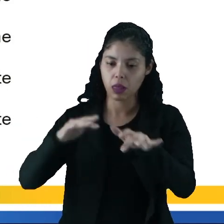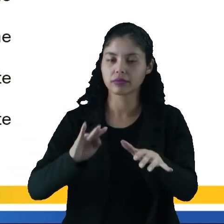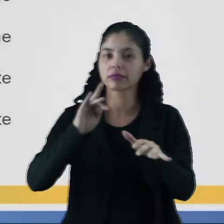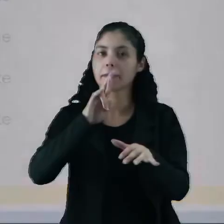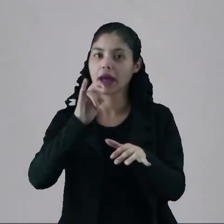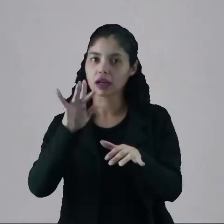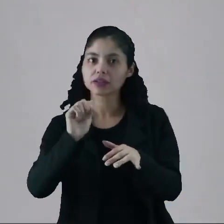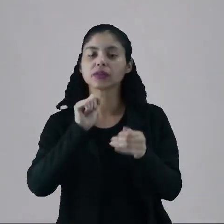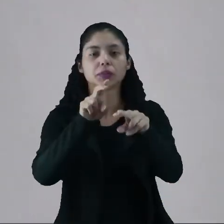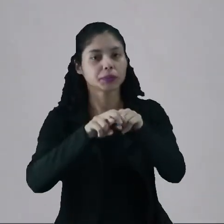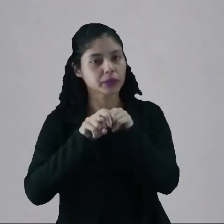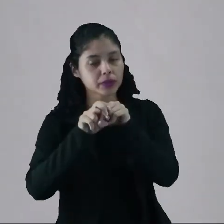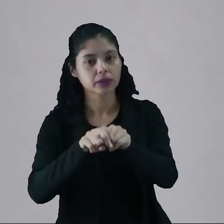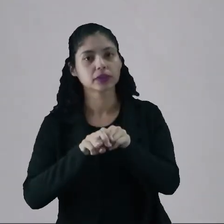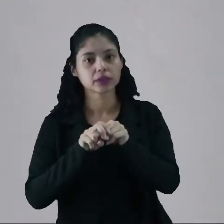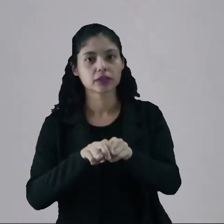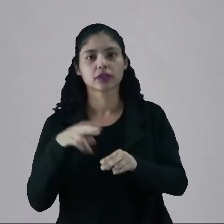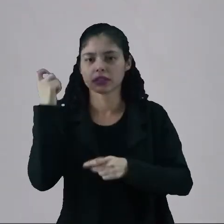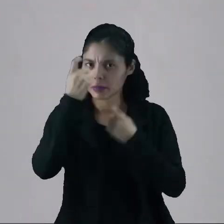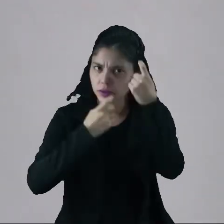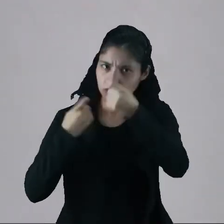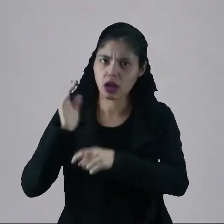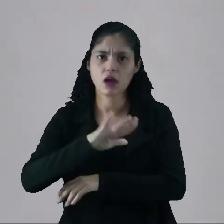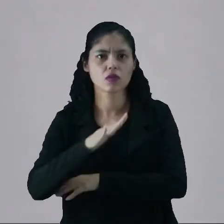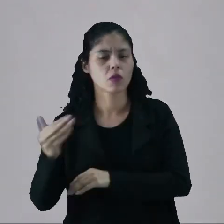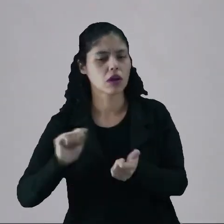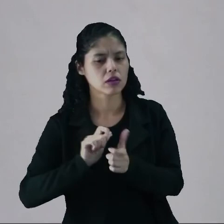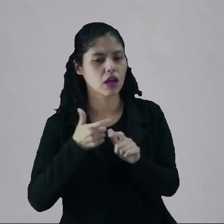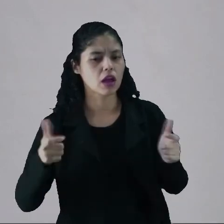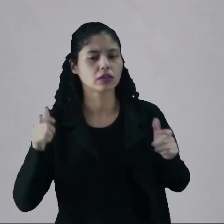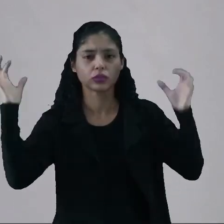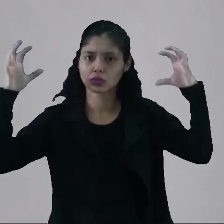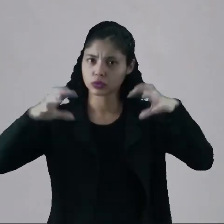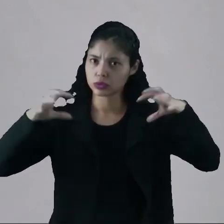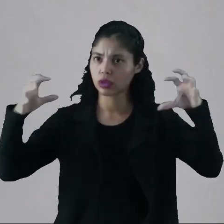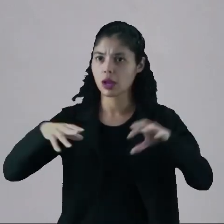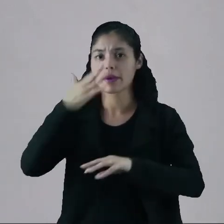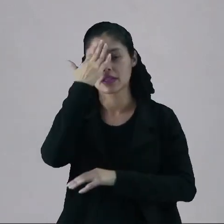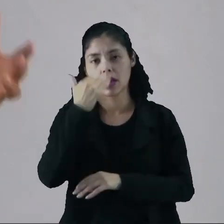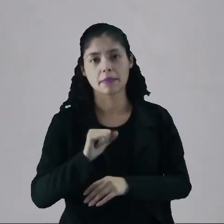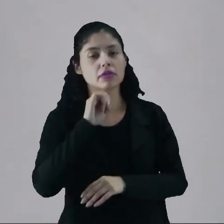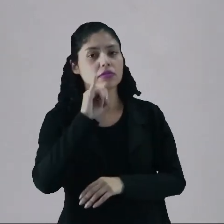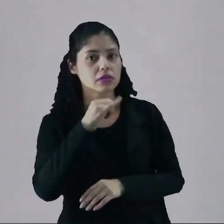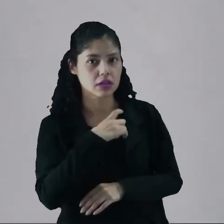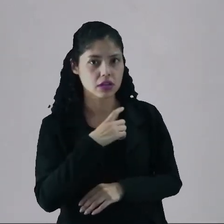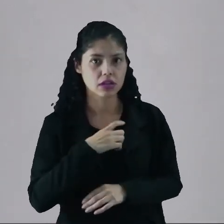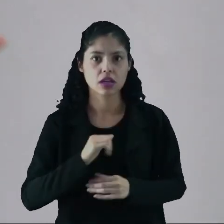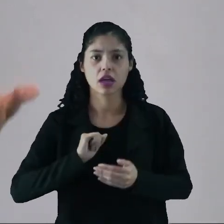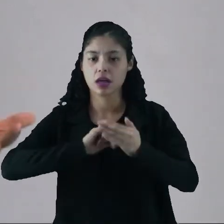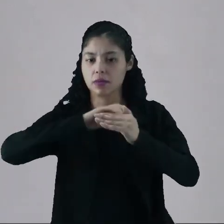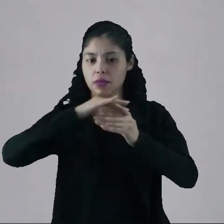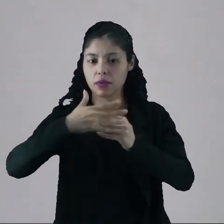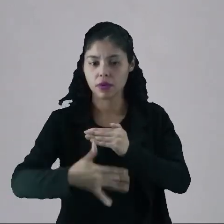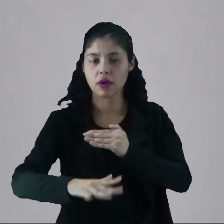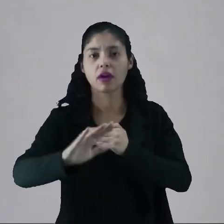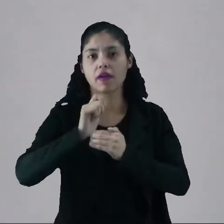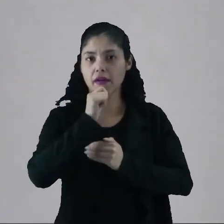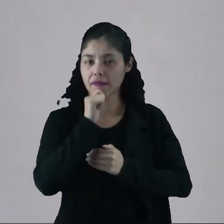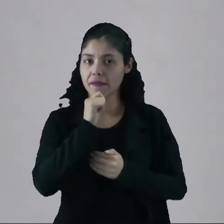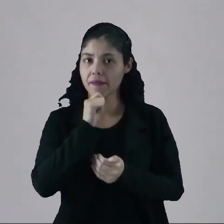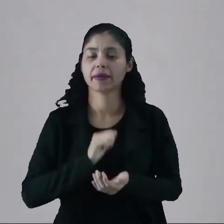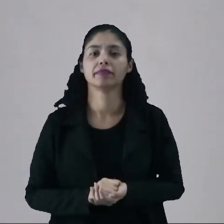barragens. Por isso essa preocupação quanto ao volume de chuvas para saber se as barragens onde estão as